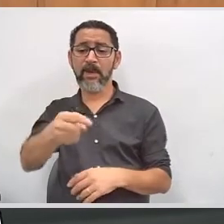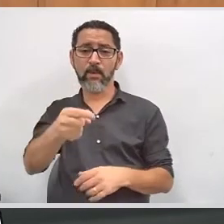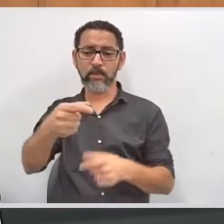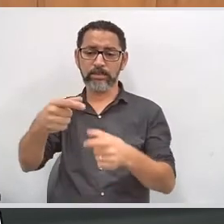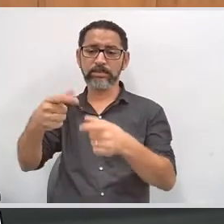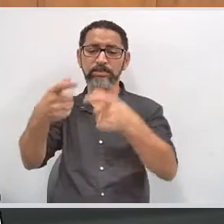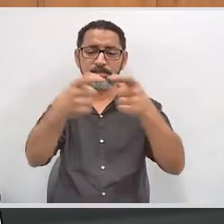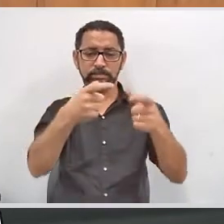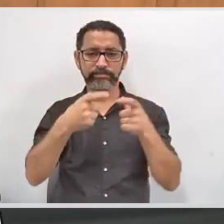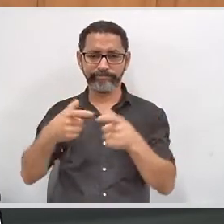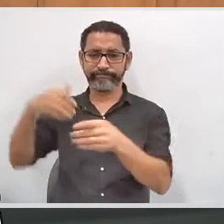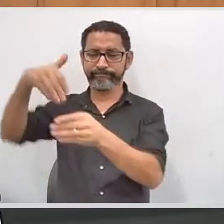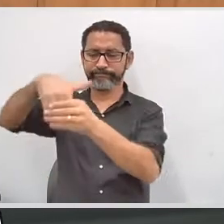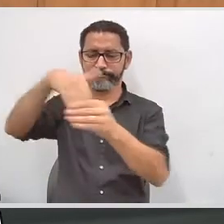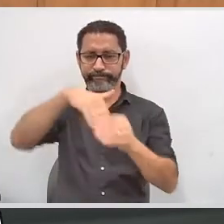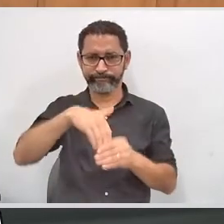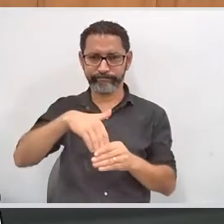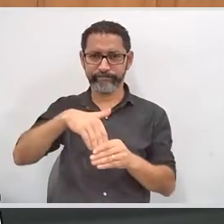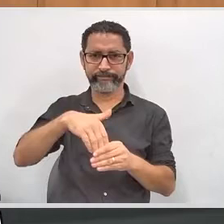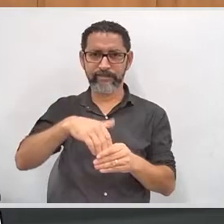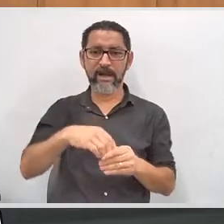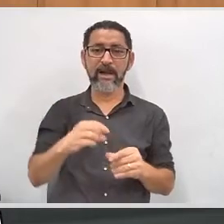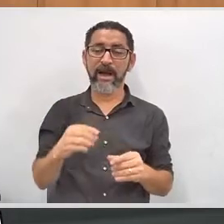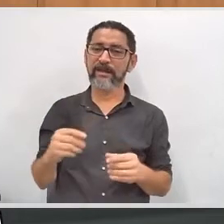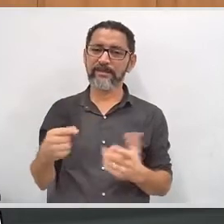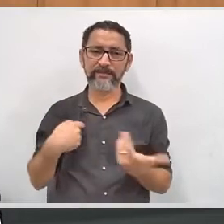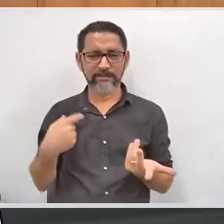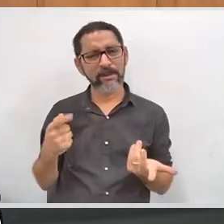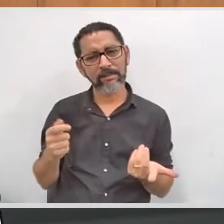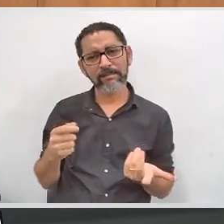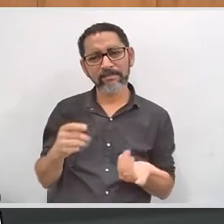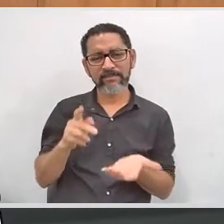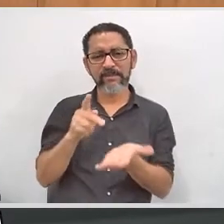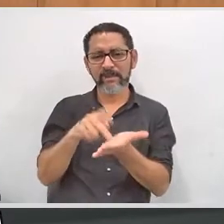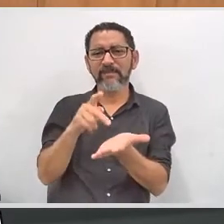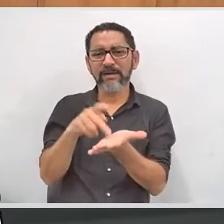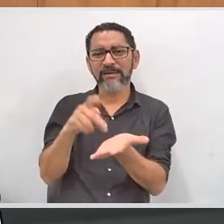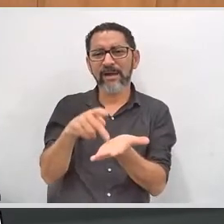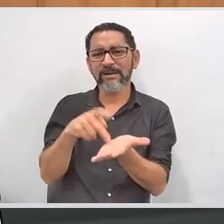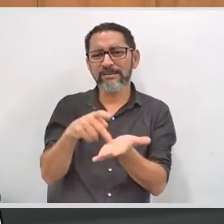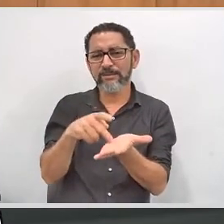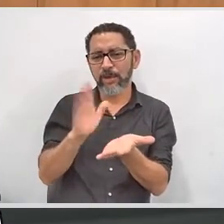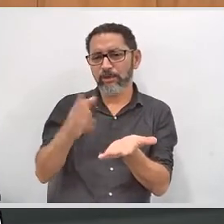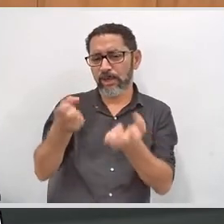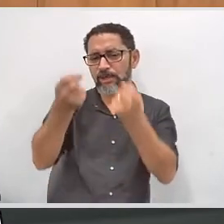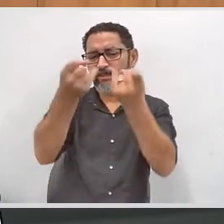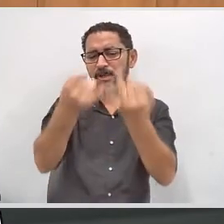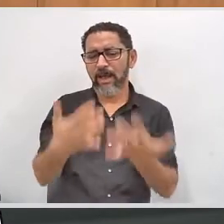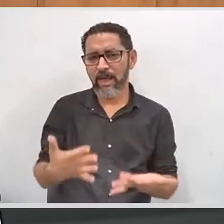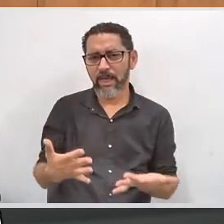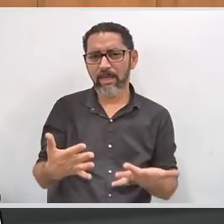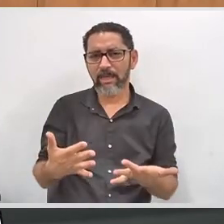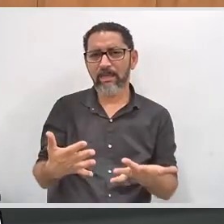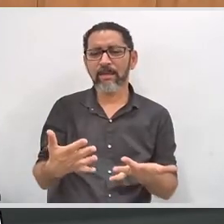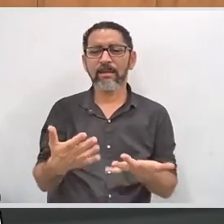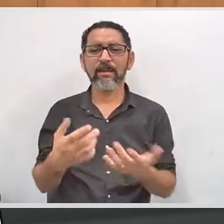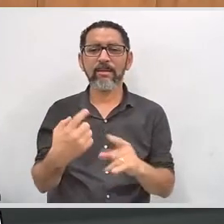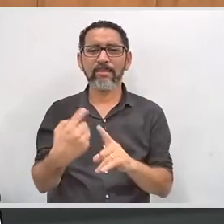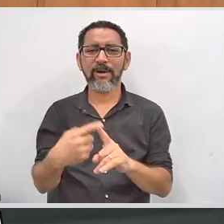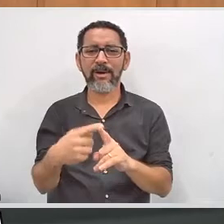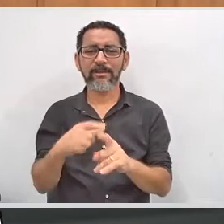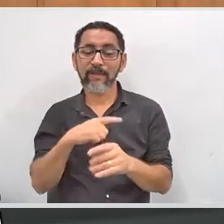pode até parecer que há uma diferença muito grande entre elas, mas, na verdade, como eu disse no começo,